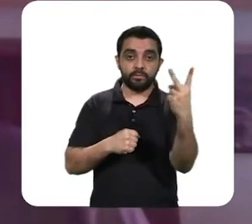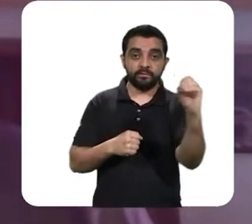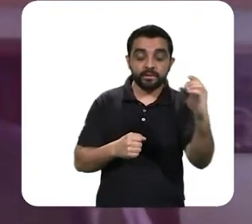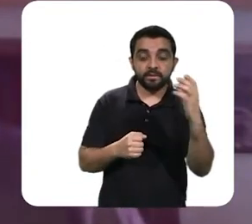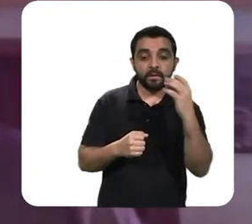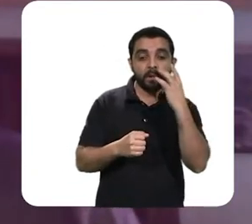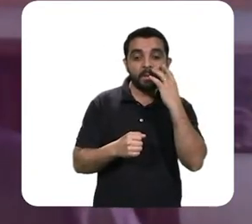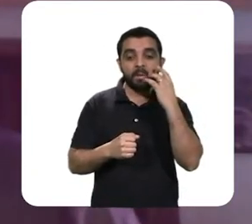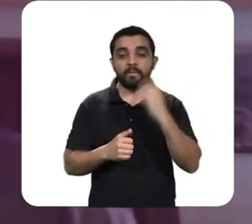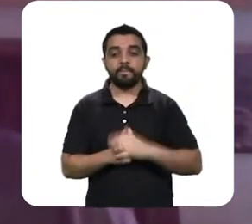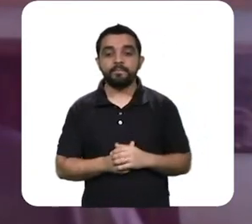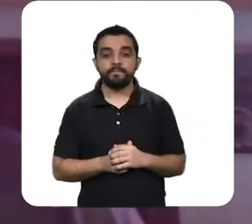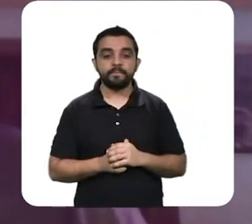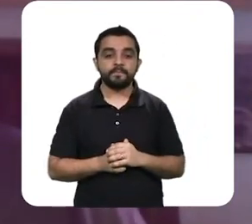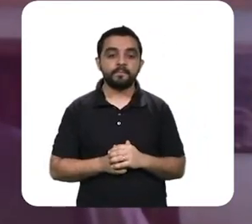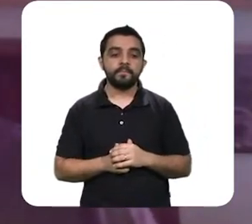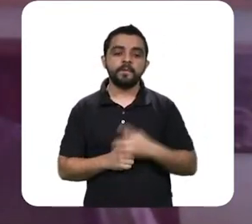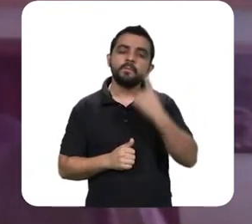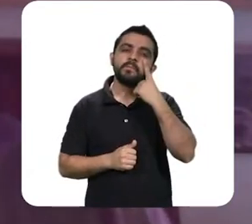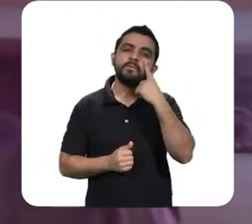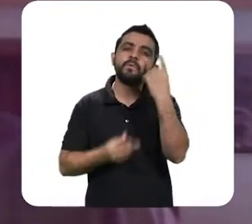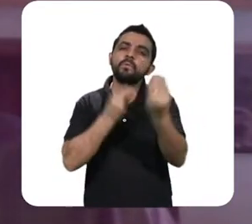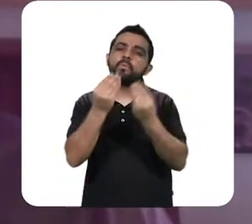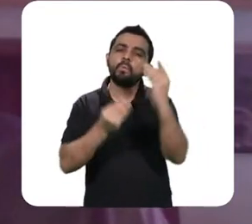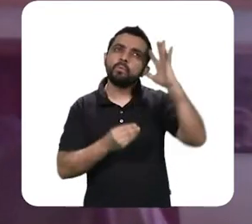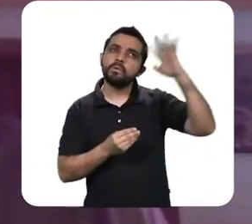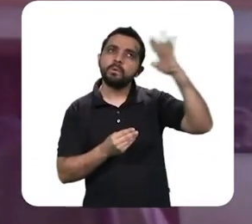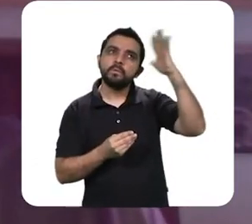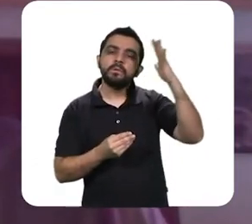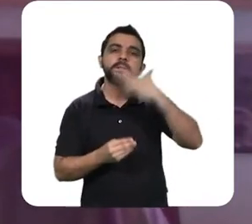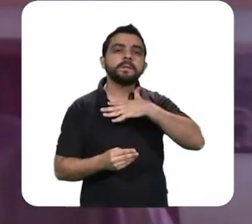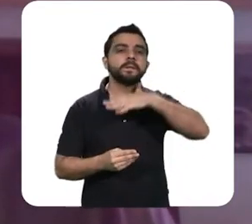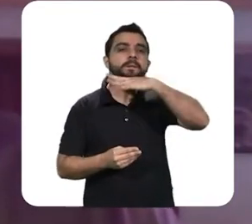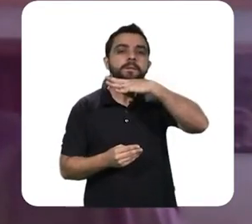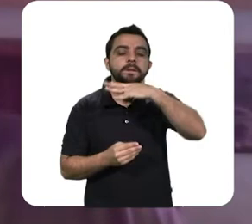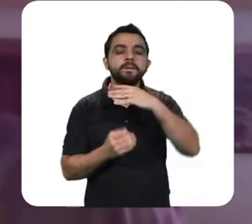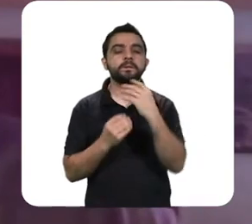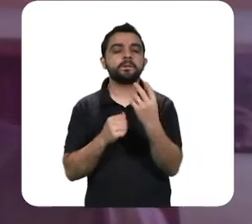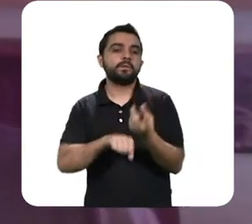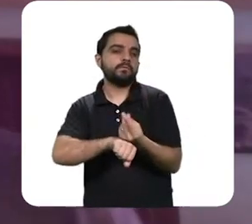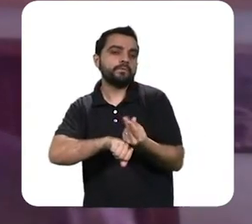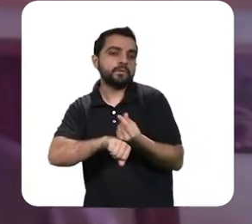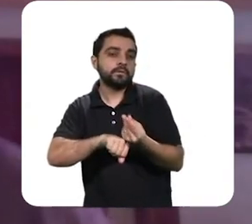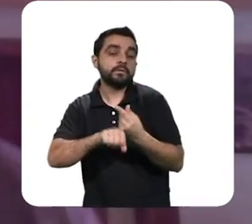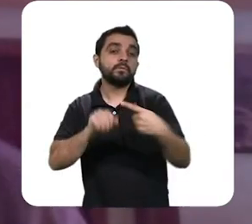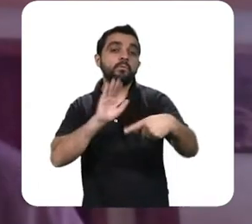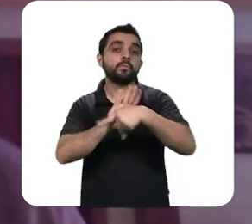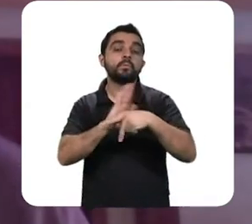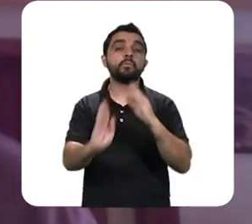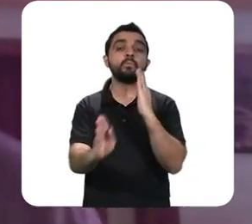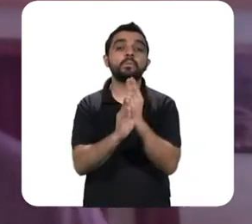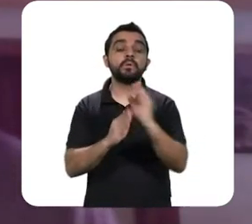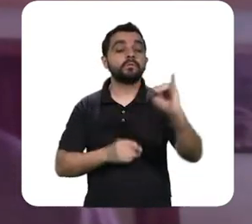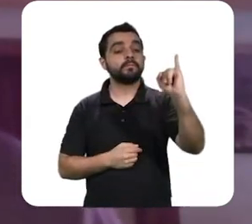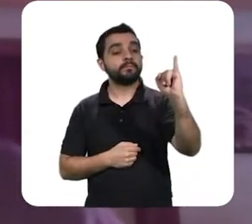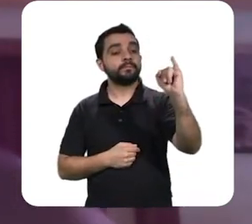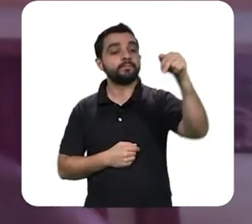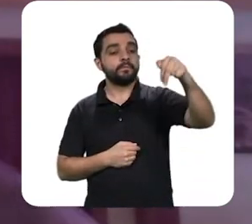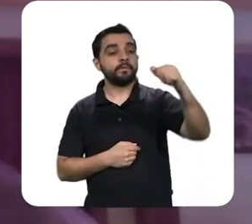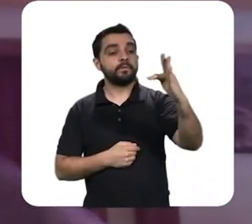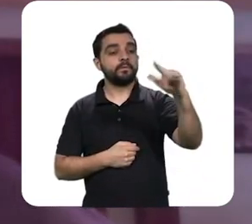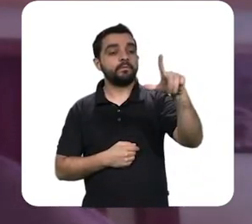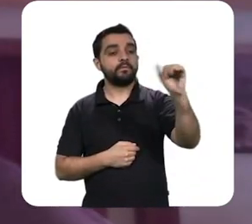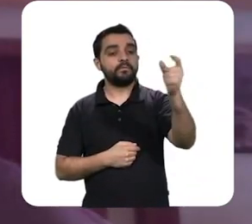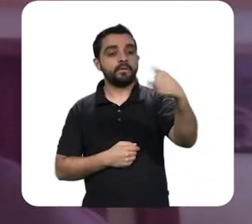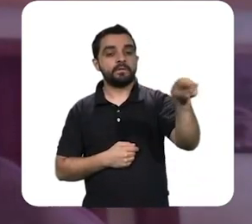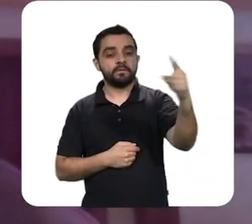a teoria monetarista da inflação. A teoria monetarista da inflação pressupõe que quando você imprime mais papel